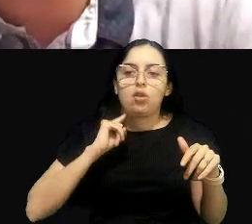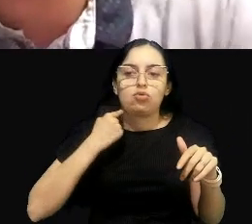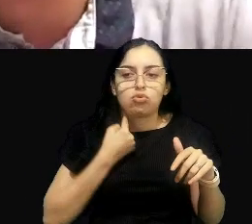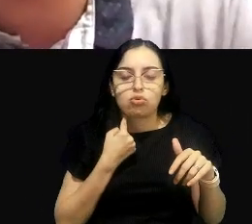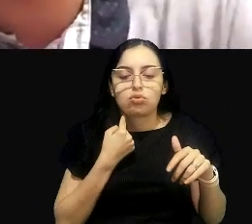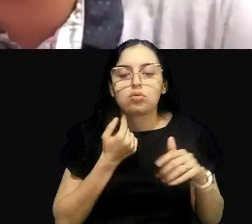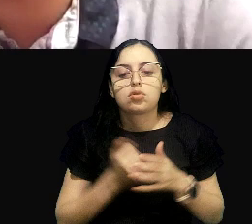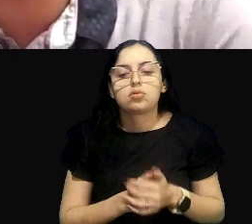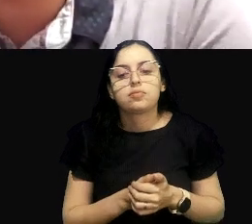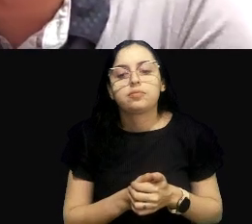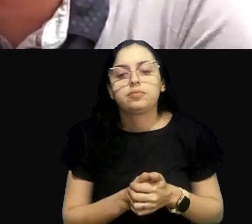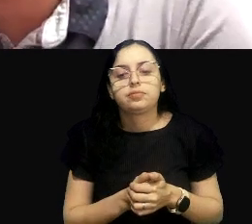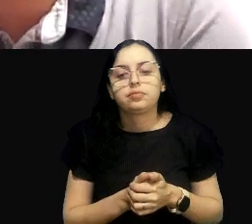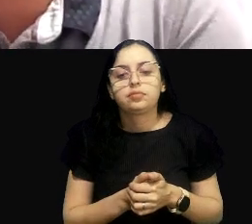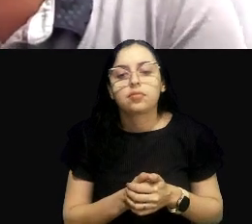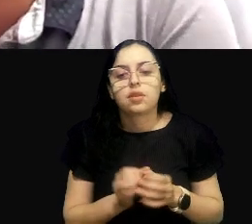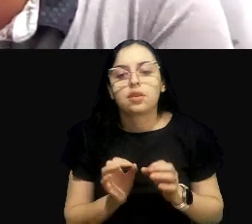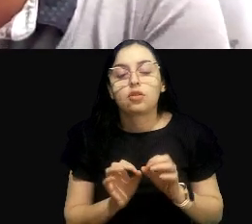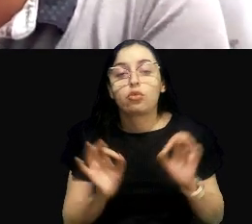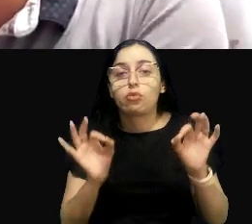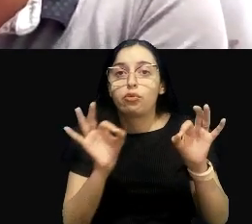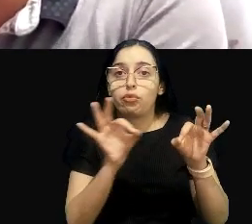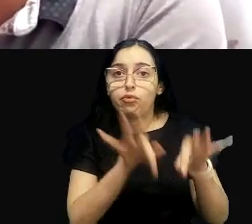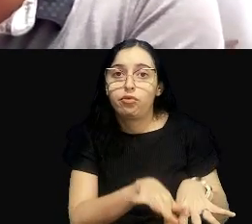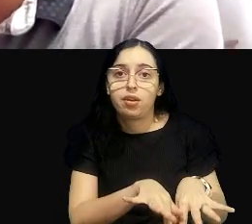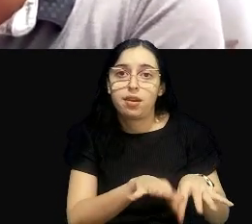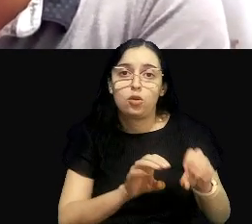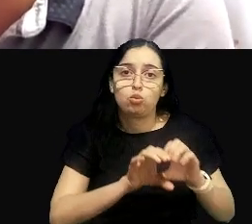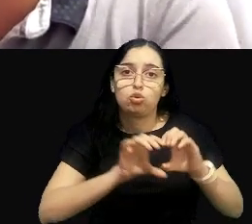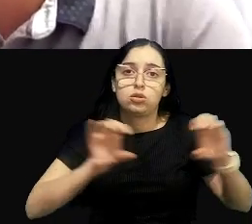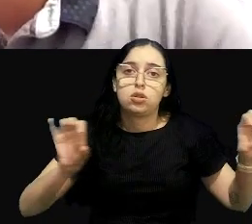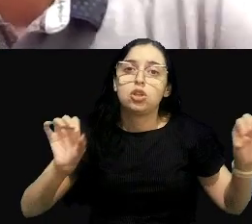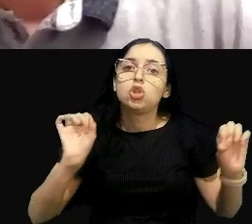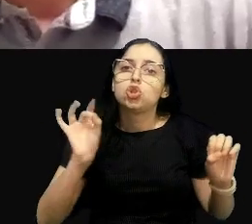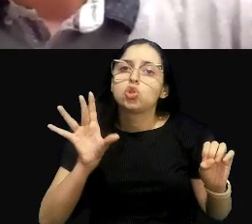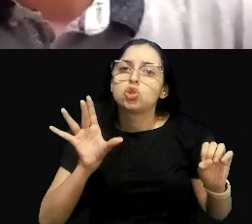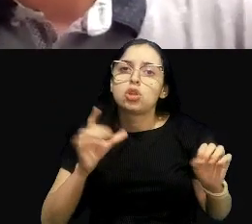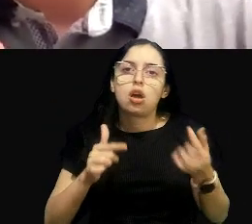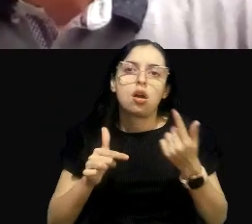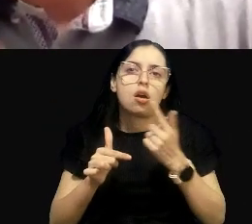que a gente chama na engenharia de fim de tubo. Eu estou só resolvendo o meu final ali.